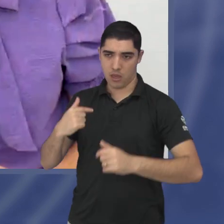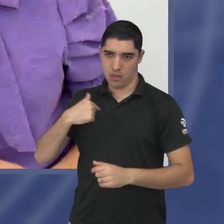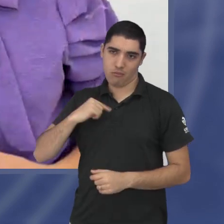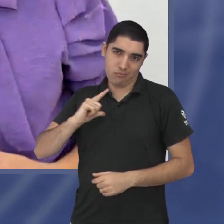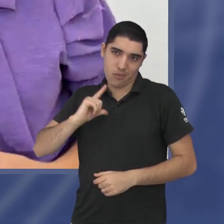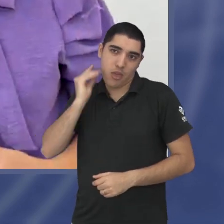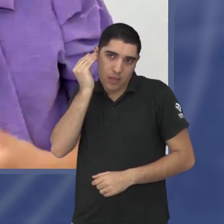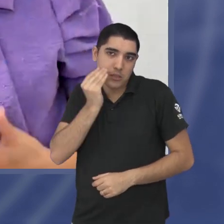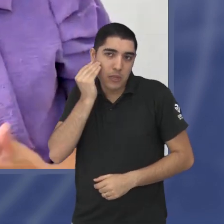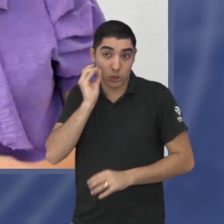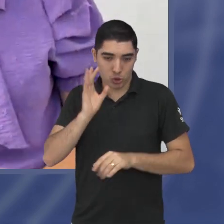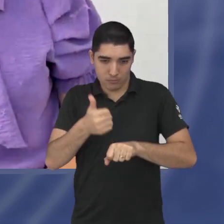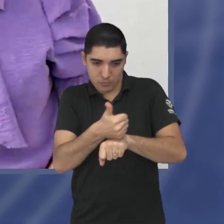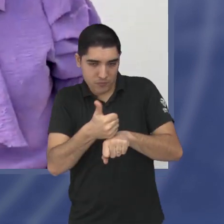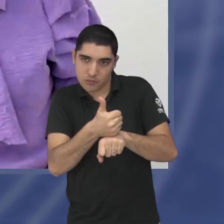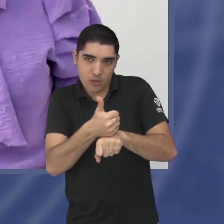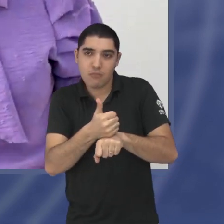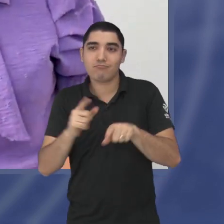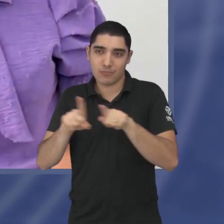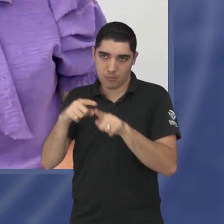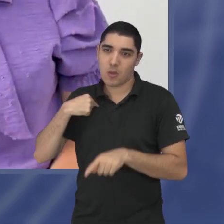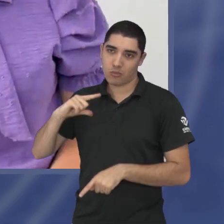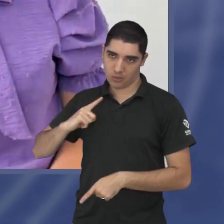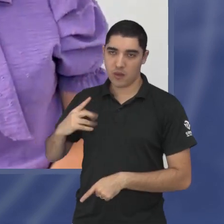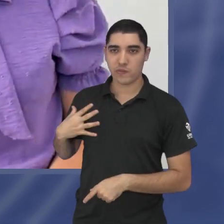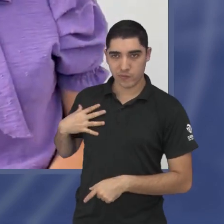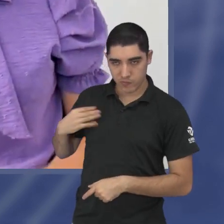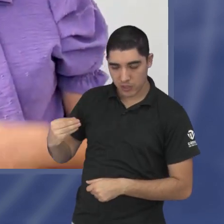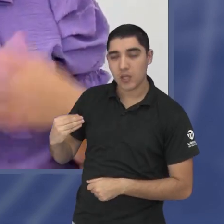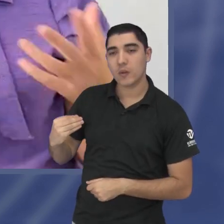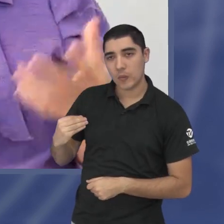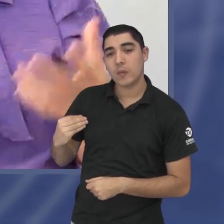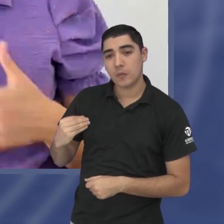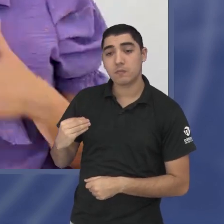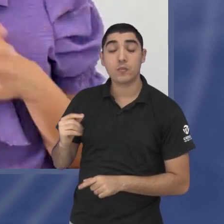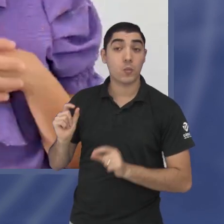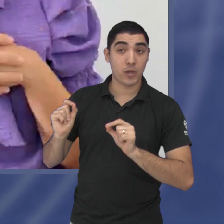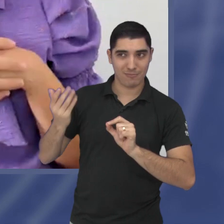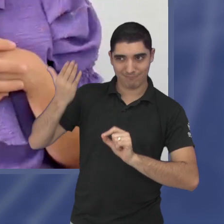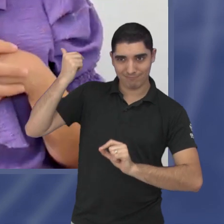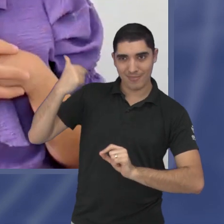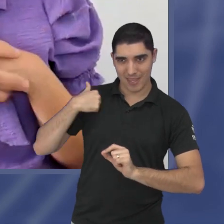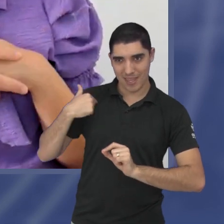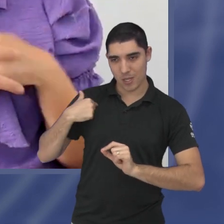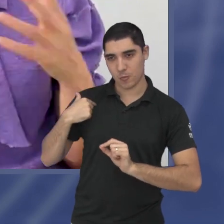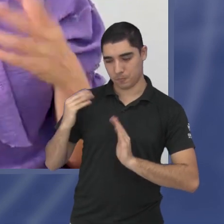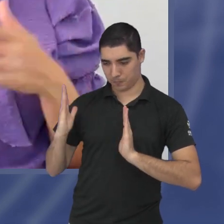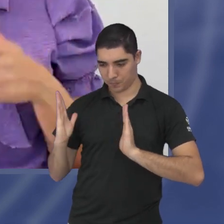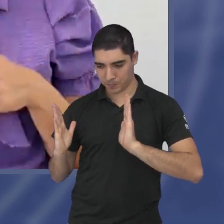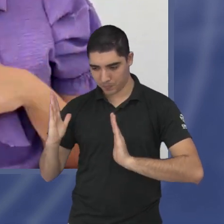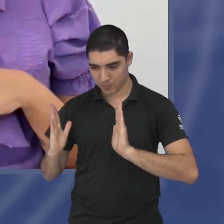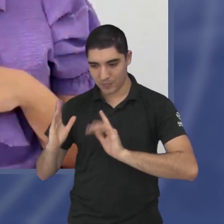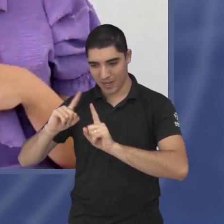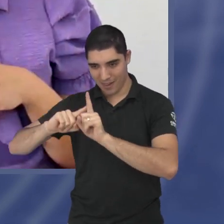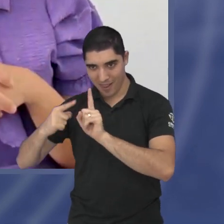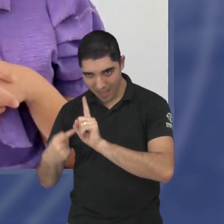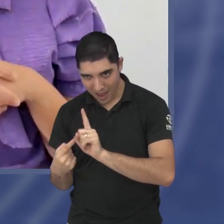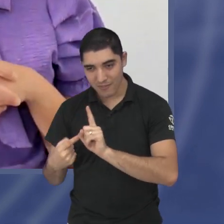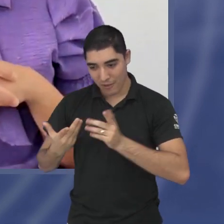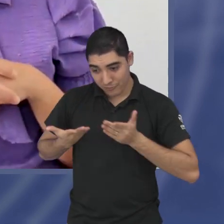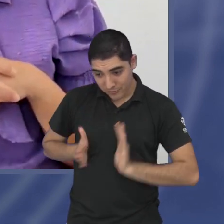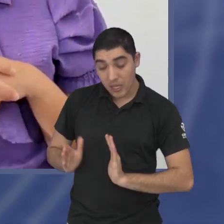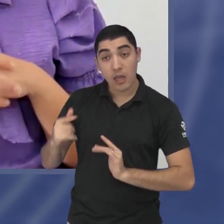só profissional, mas como mãe, do período que eu tive a minha filha, o mesmo período que eu iniciei o